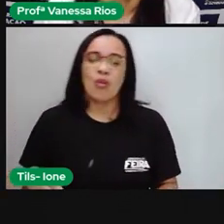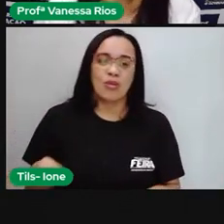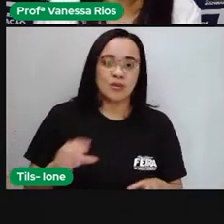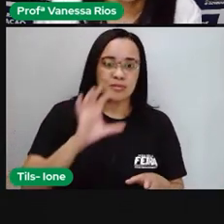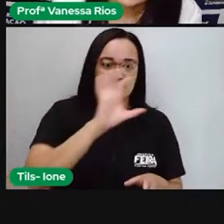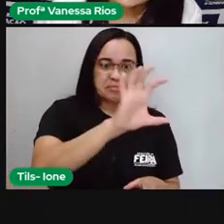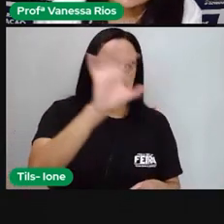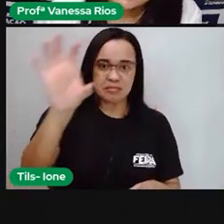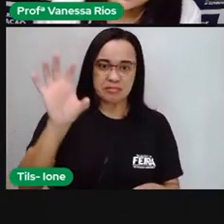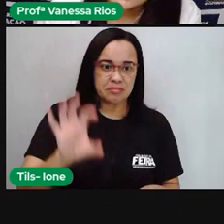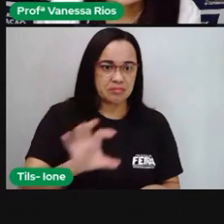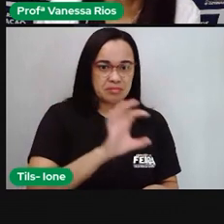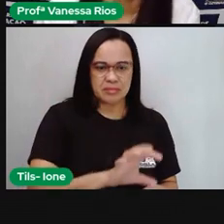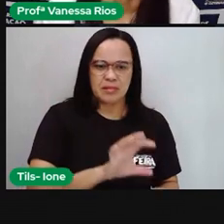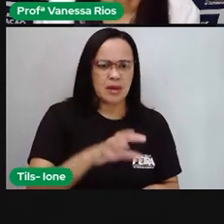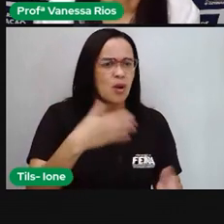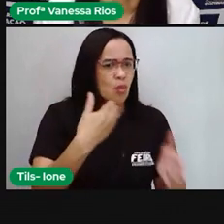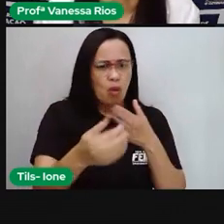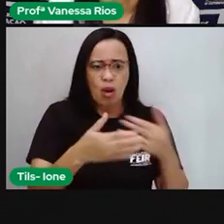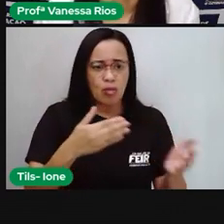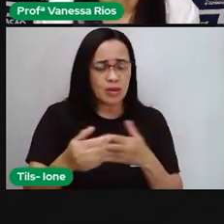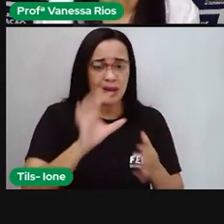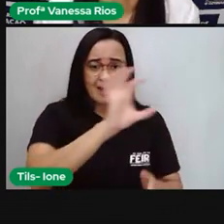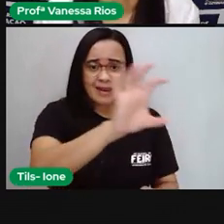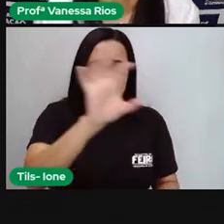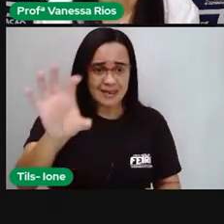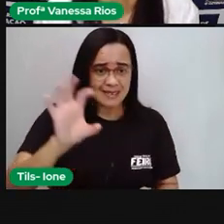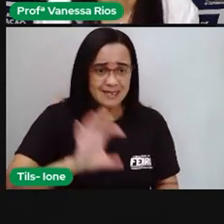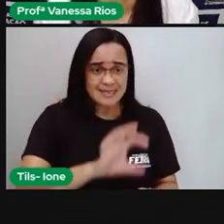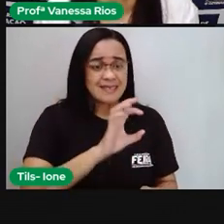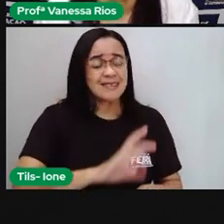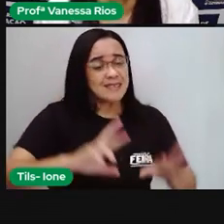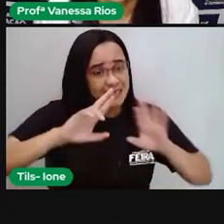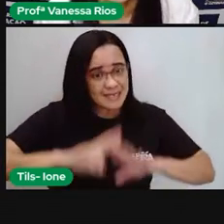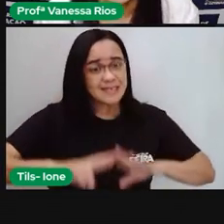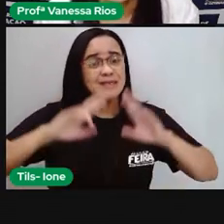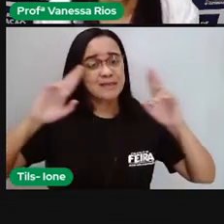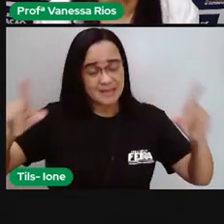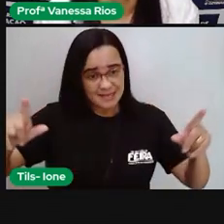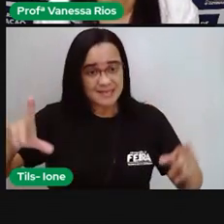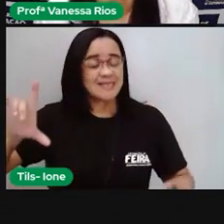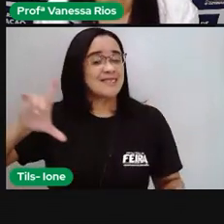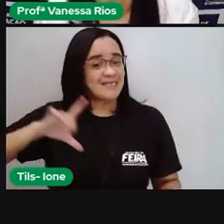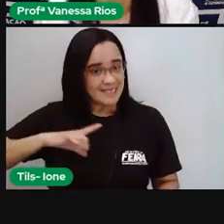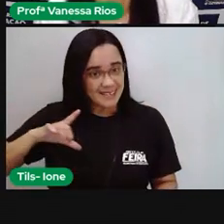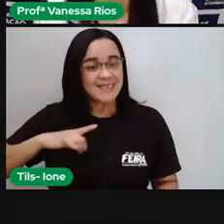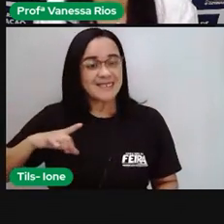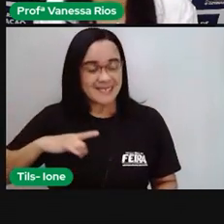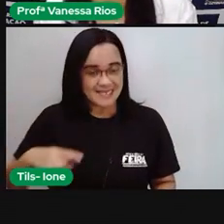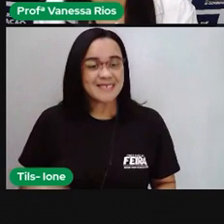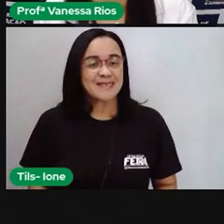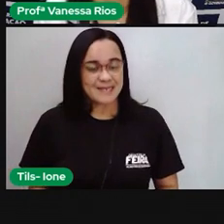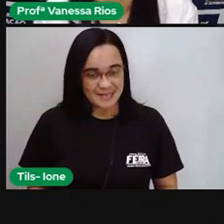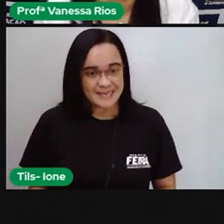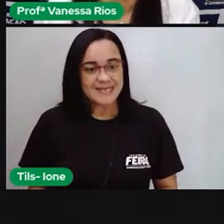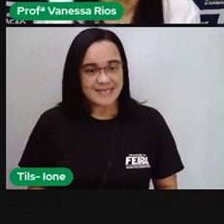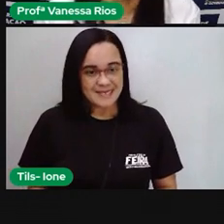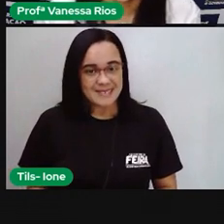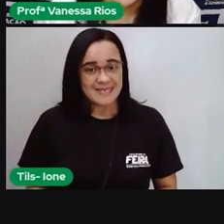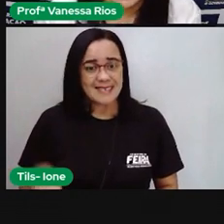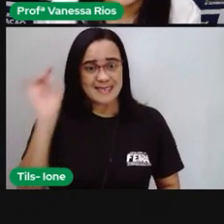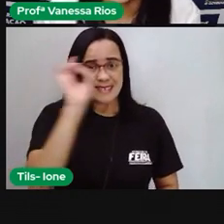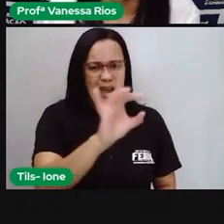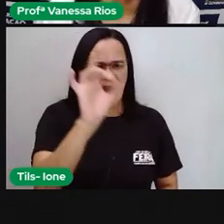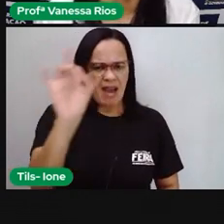então lá só do Rio Grande do Sul. Então, existem as diferenças entre as regiões, existem as diferenças entre cada